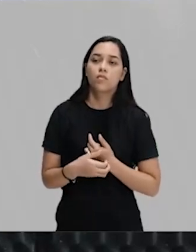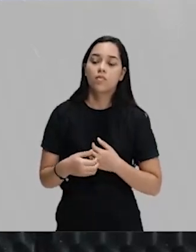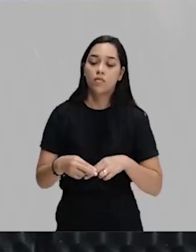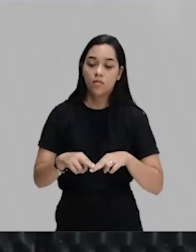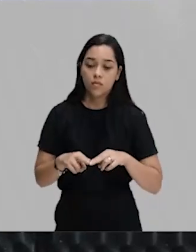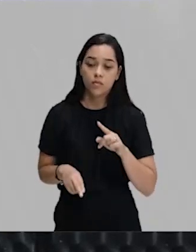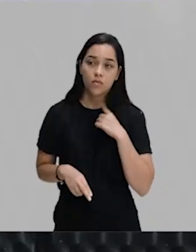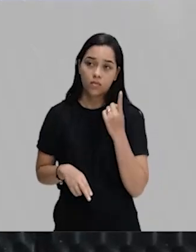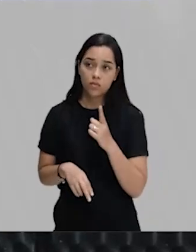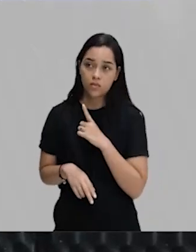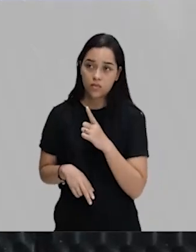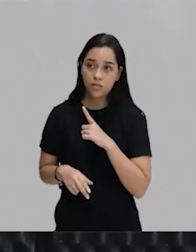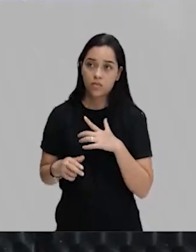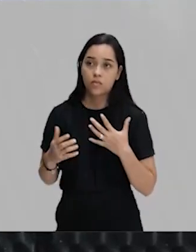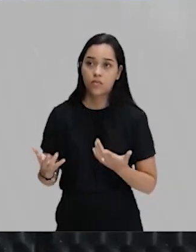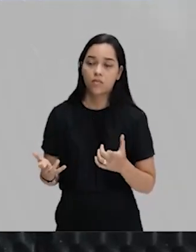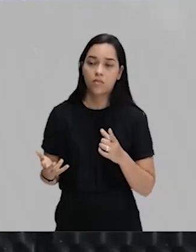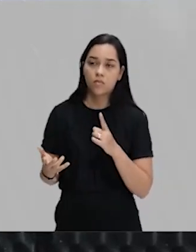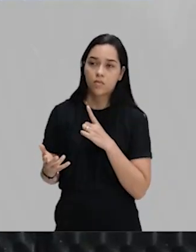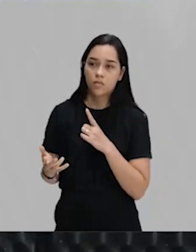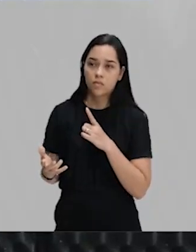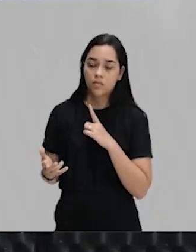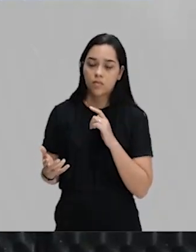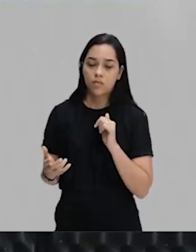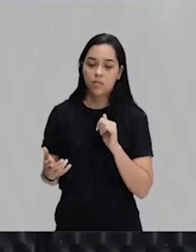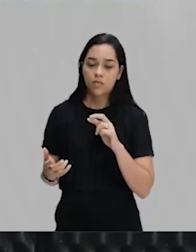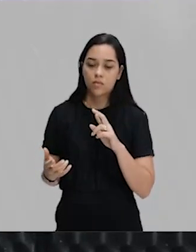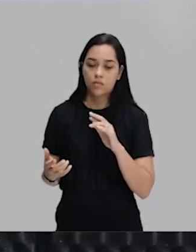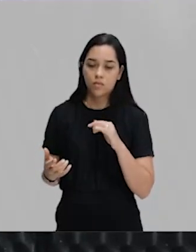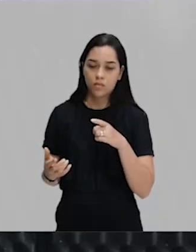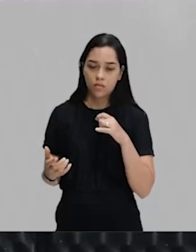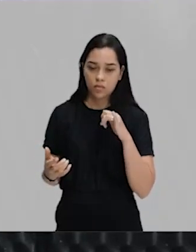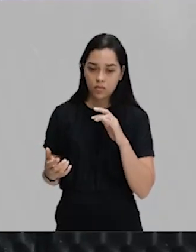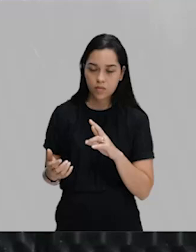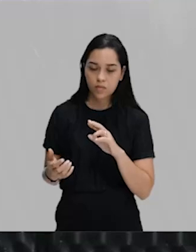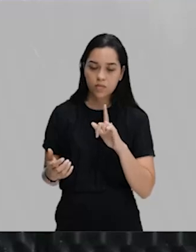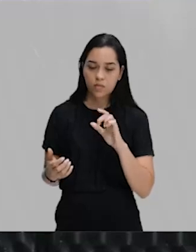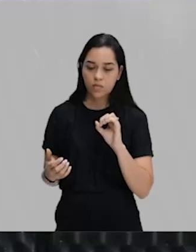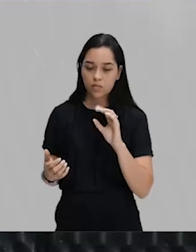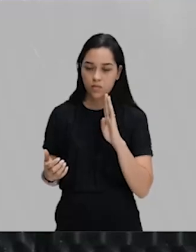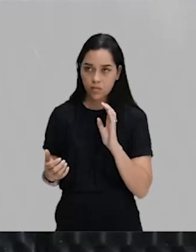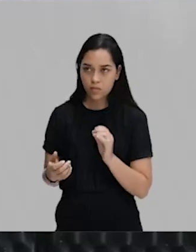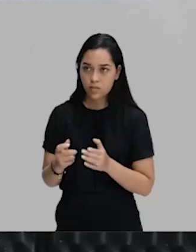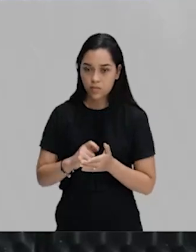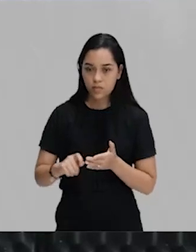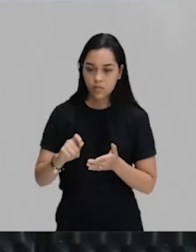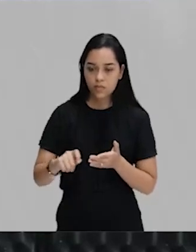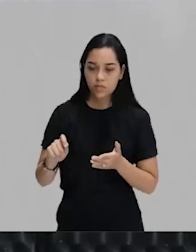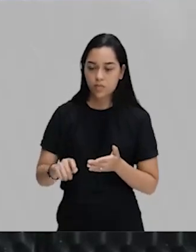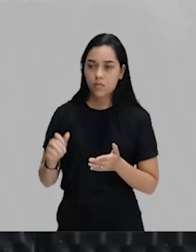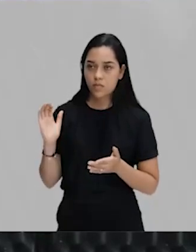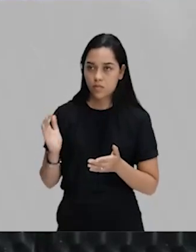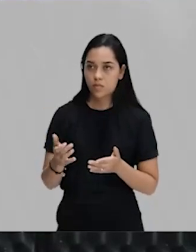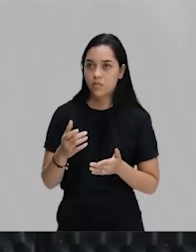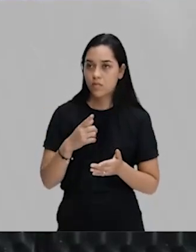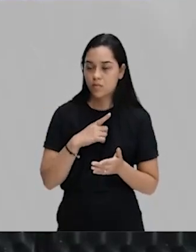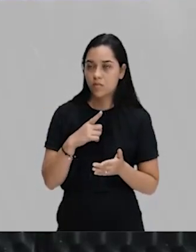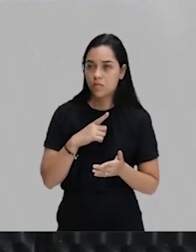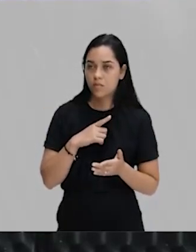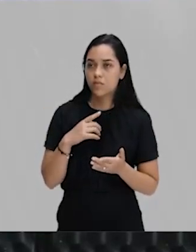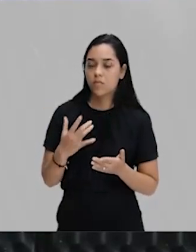prova que nós temos aqui o Aristide Lobo, ele escreveu no Diário Popular, jornalista,